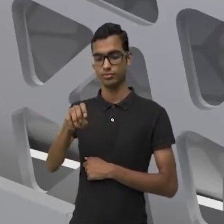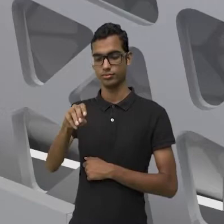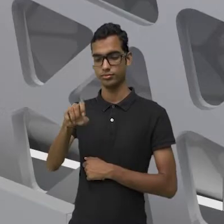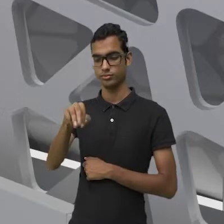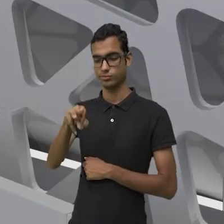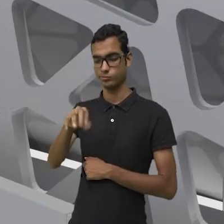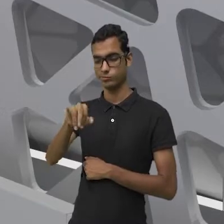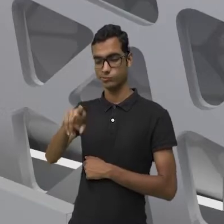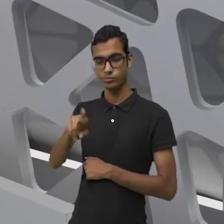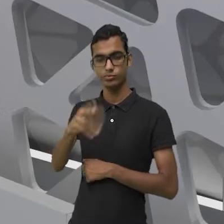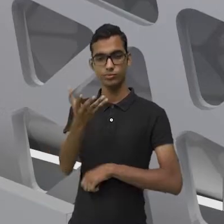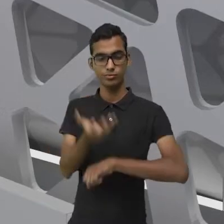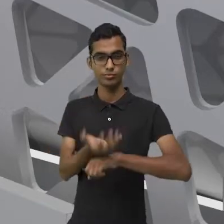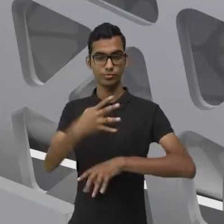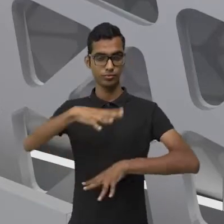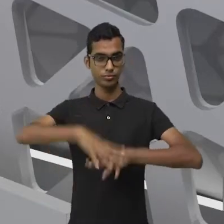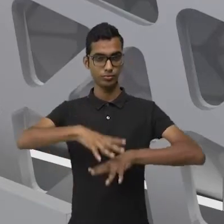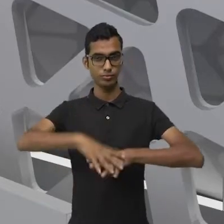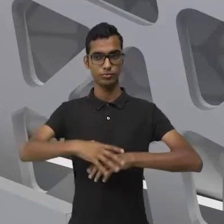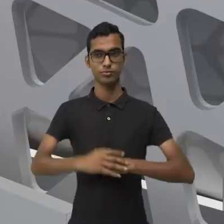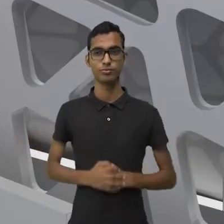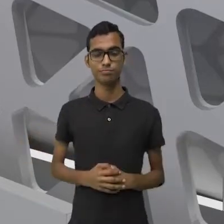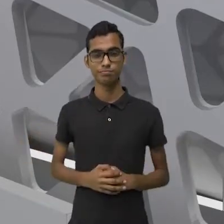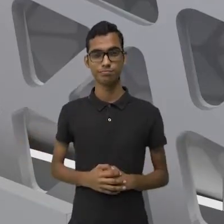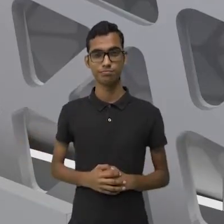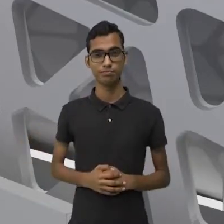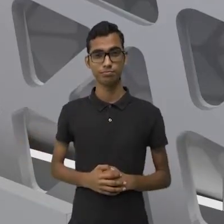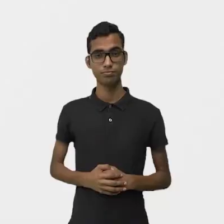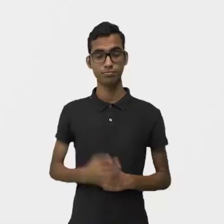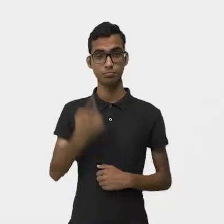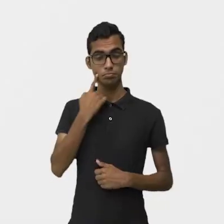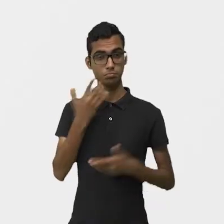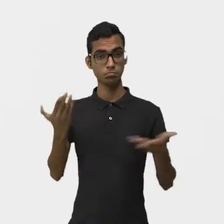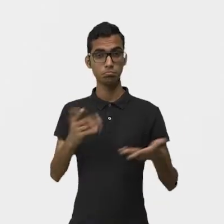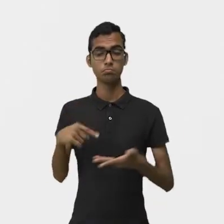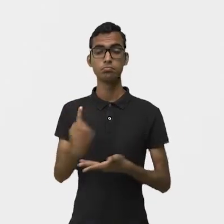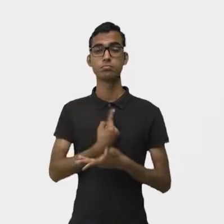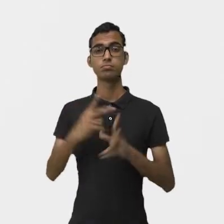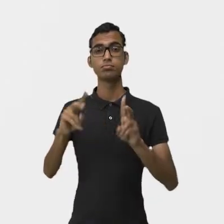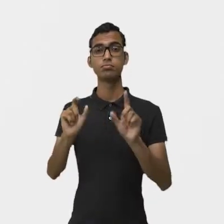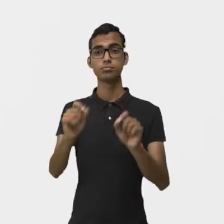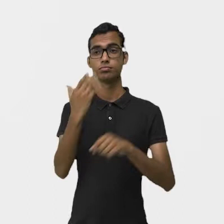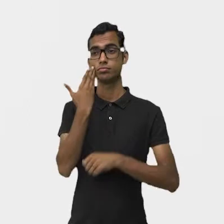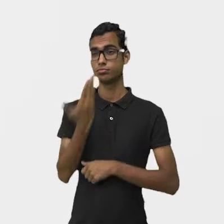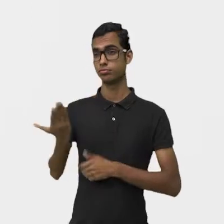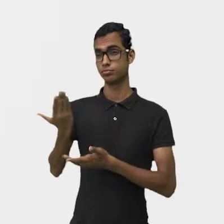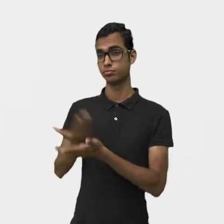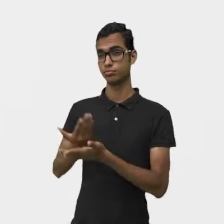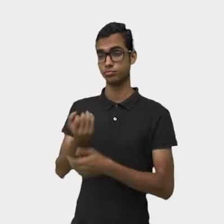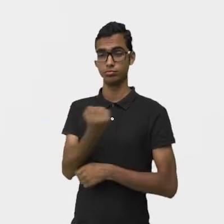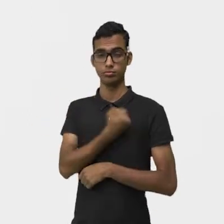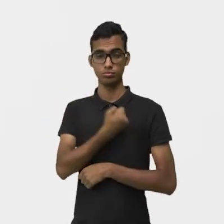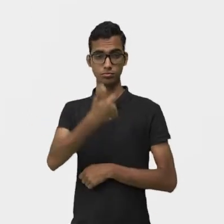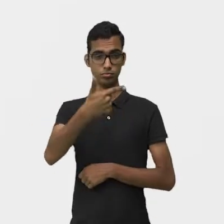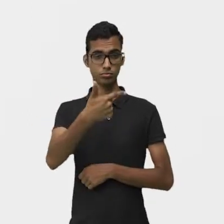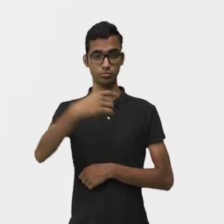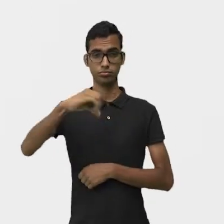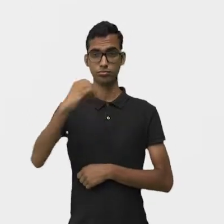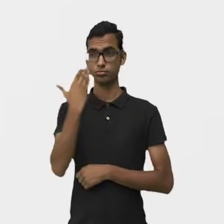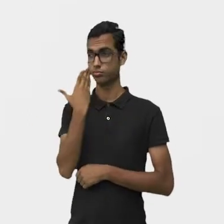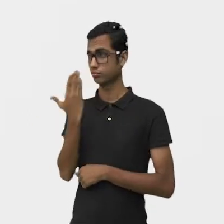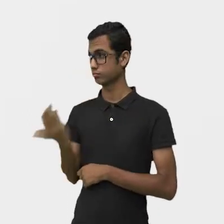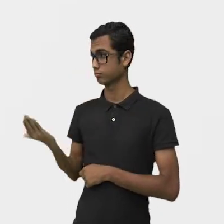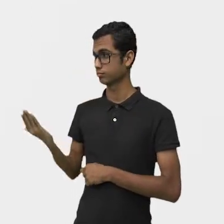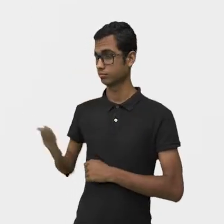Malveira, de Matemática, e para hoje nós temos a aula de número 29.